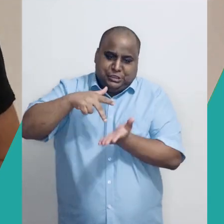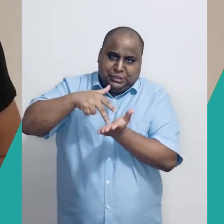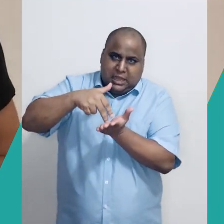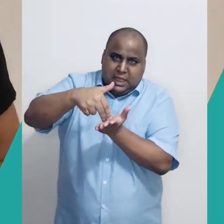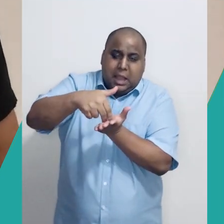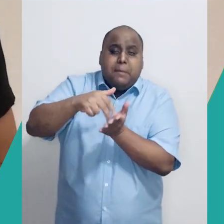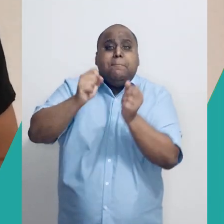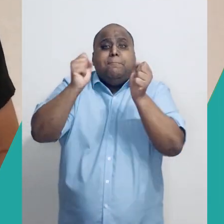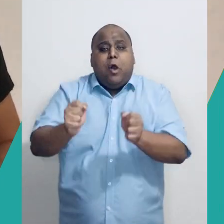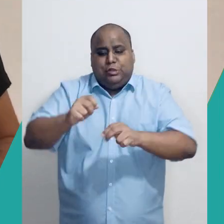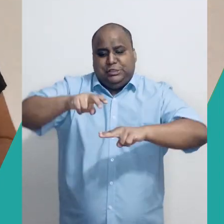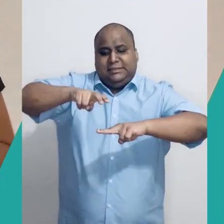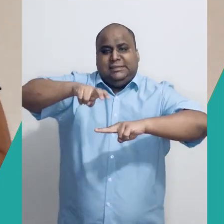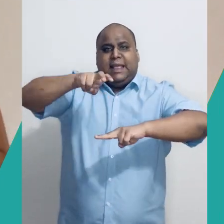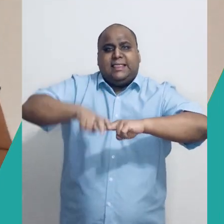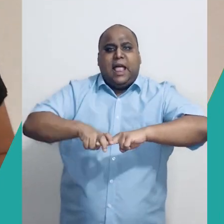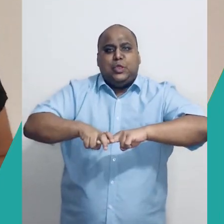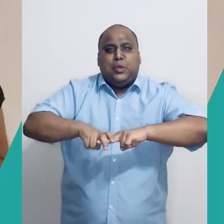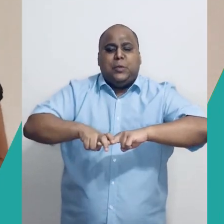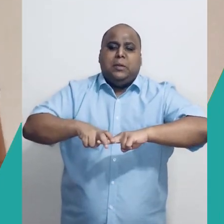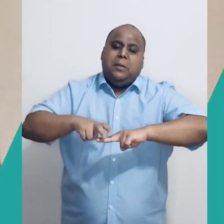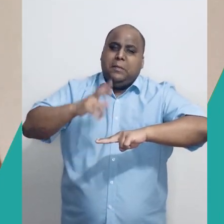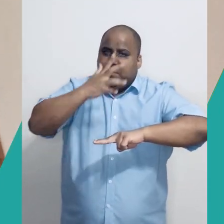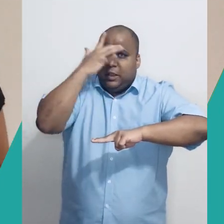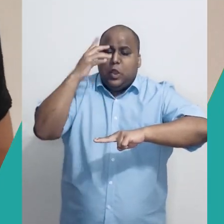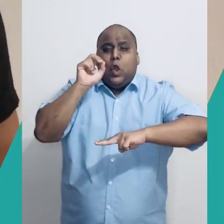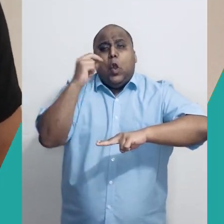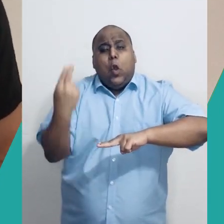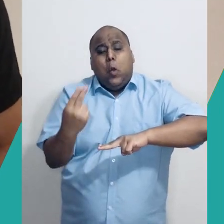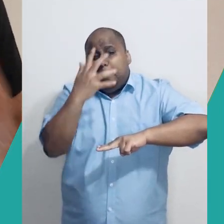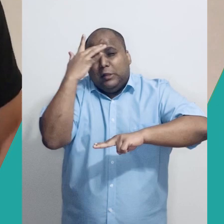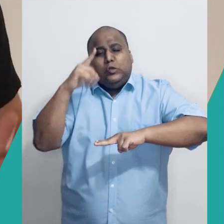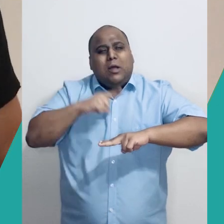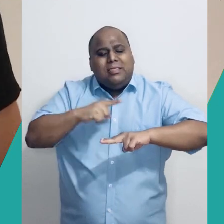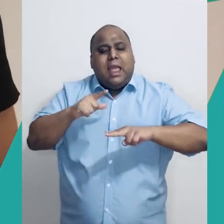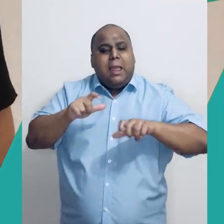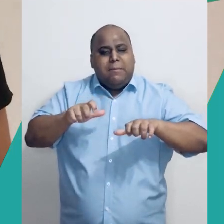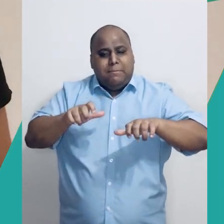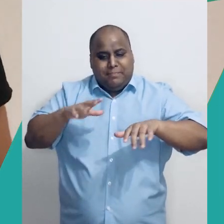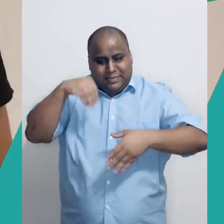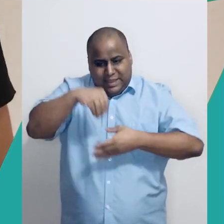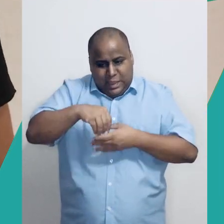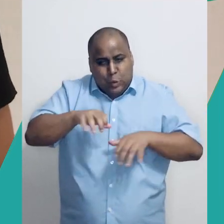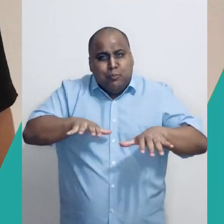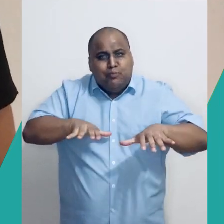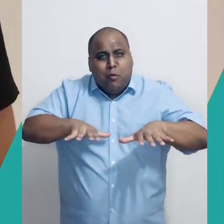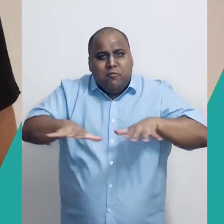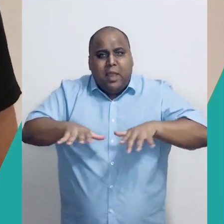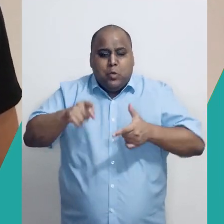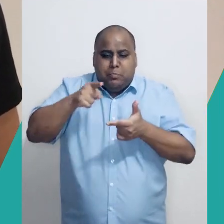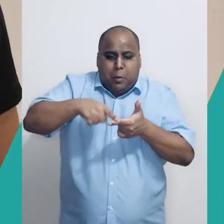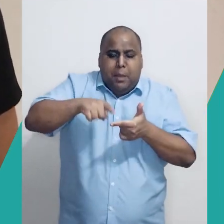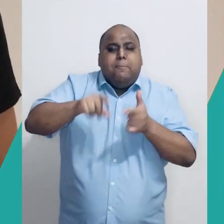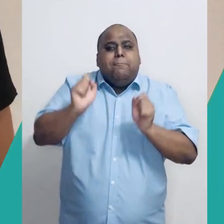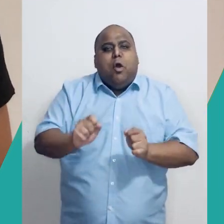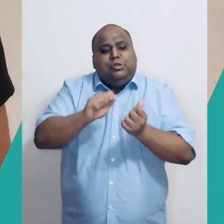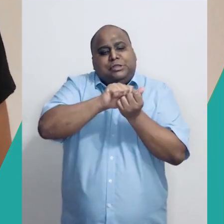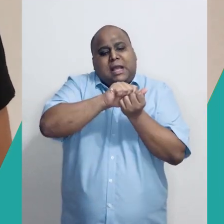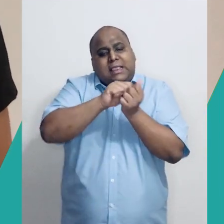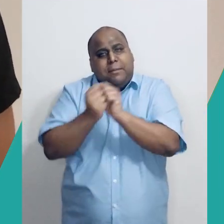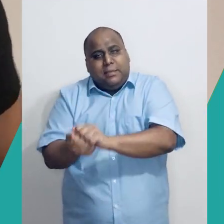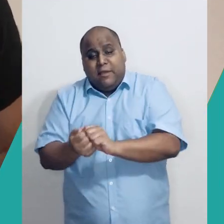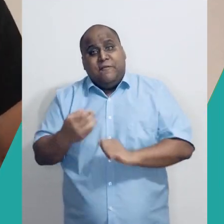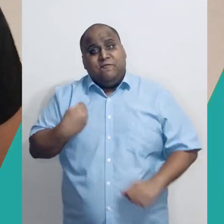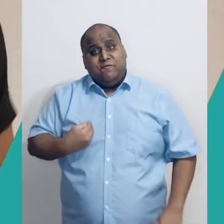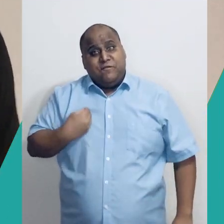psicomotora. A gente pode adaptar os comandos. Vivo pode ser muito bem levantar o braço e